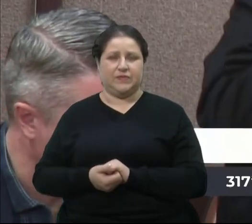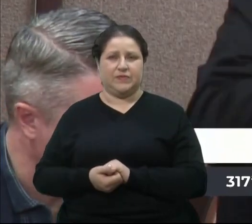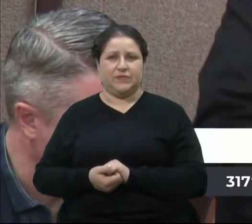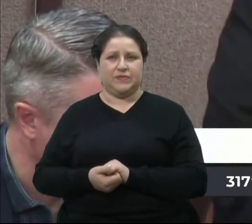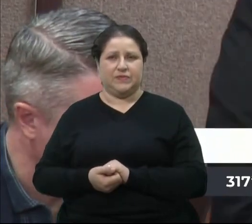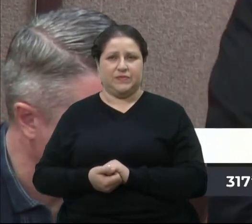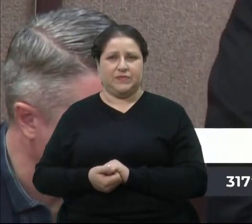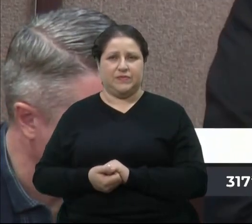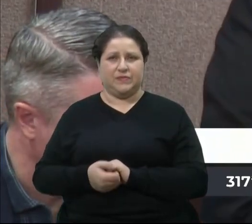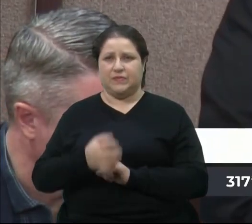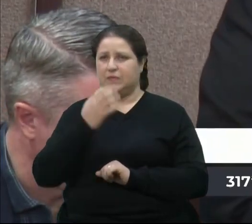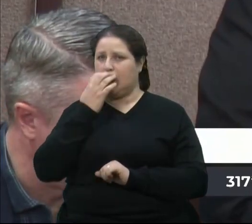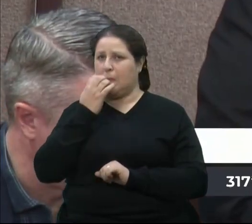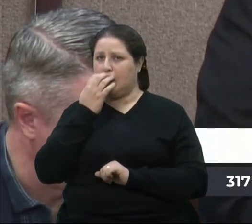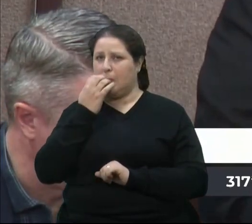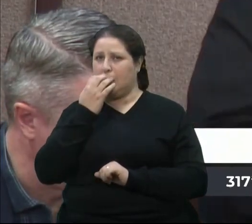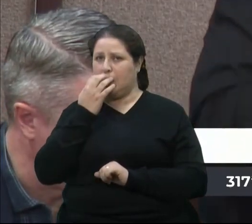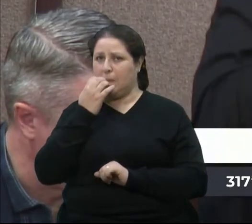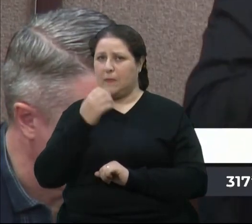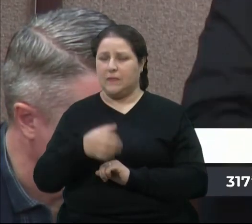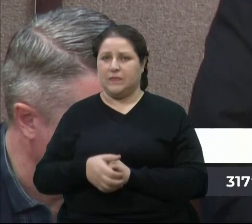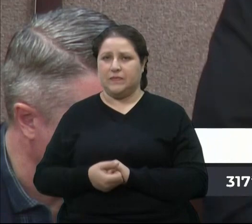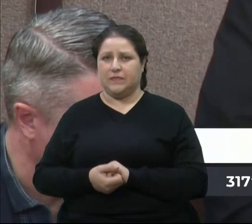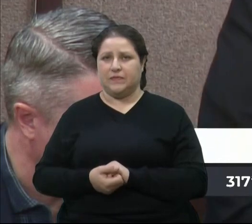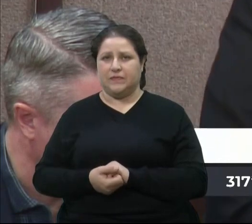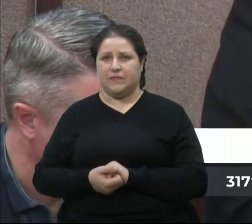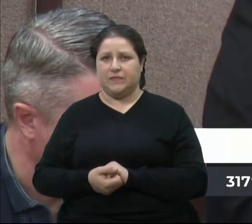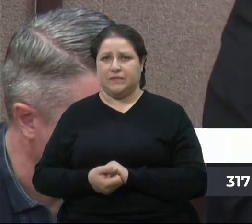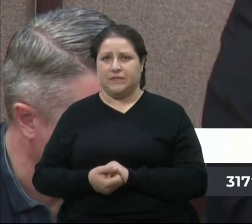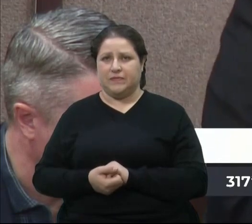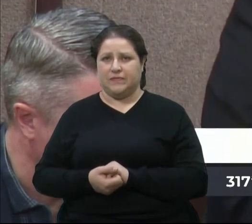Gilfredo Otto de Camiles, PSB.